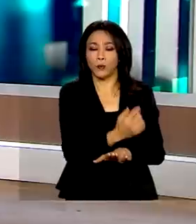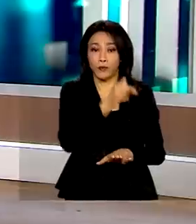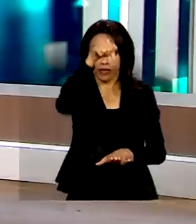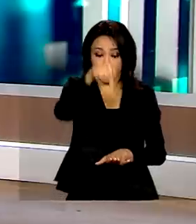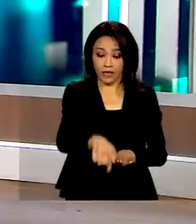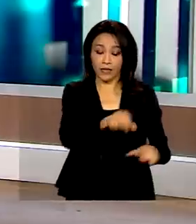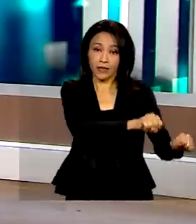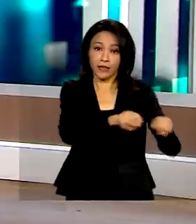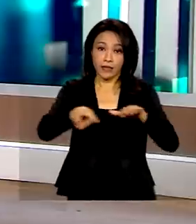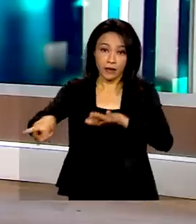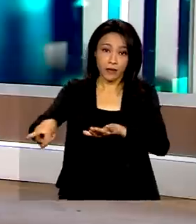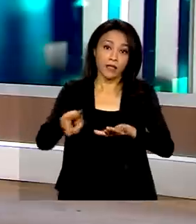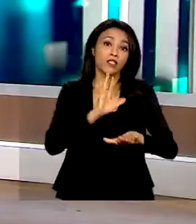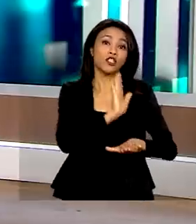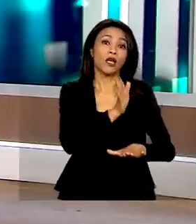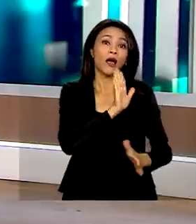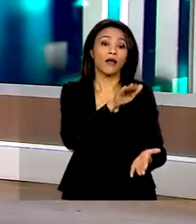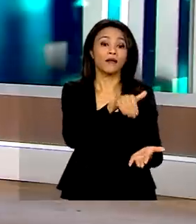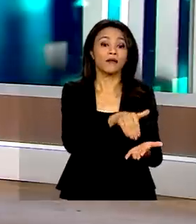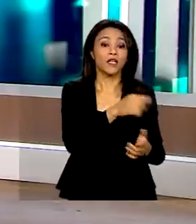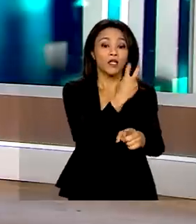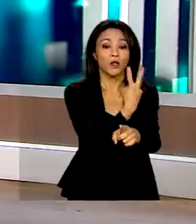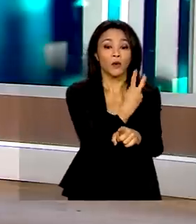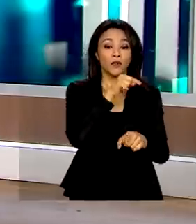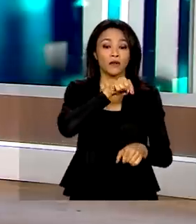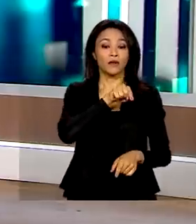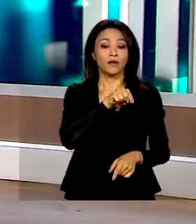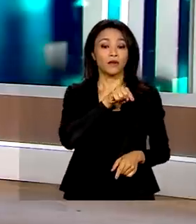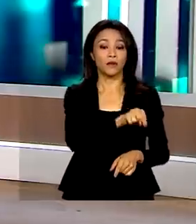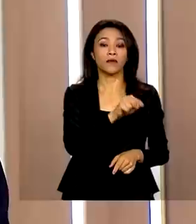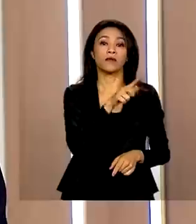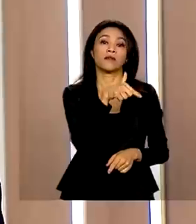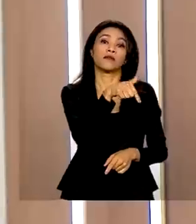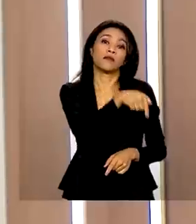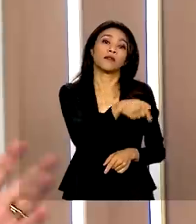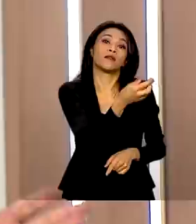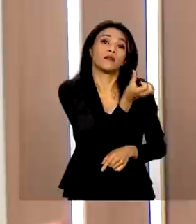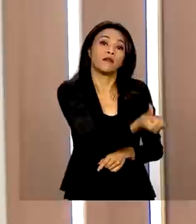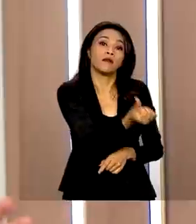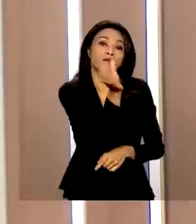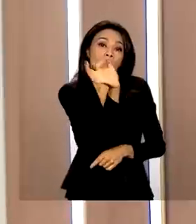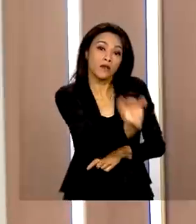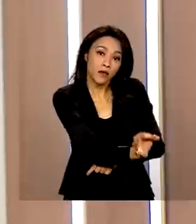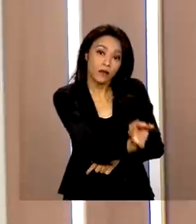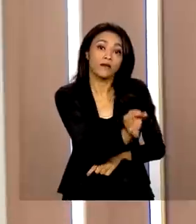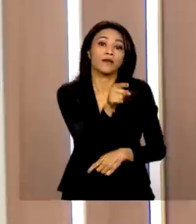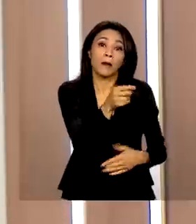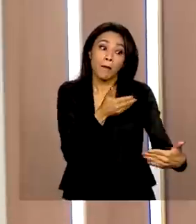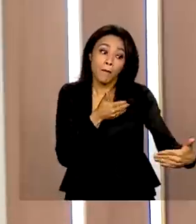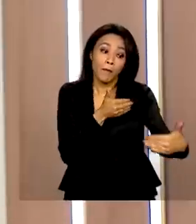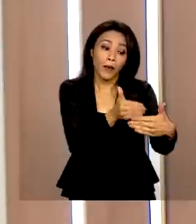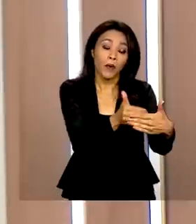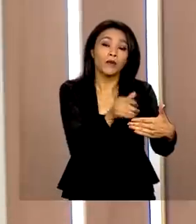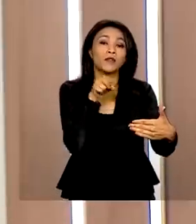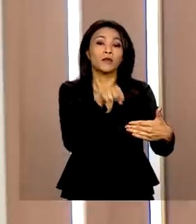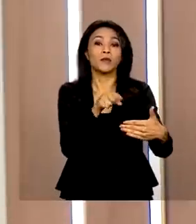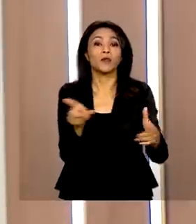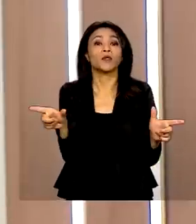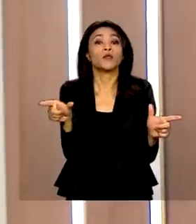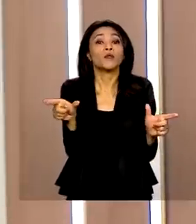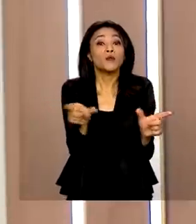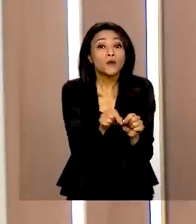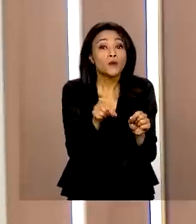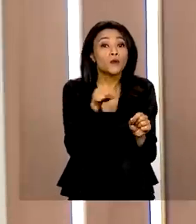semana, a expectativa já chegou a 2,76%, aproximando-se da previsão do Fundo Monetário Internacional